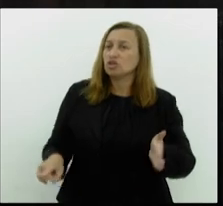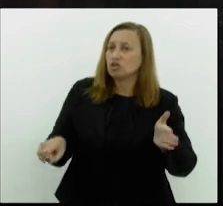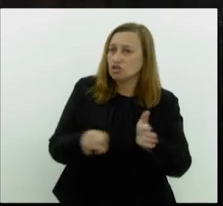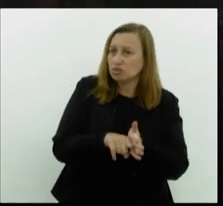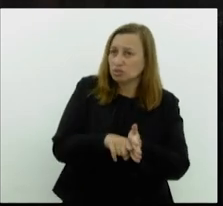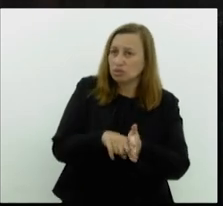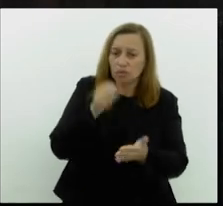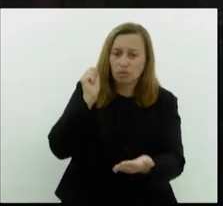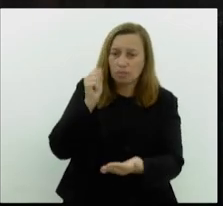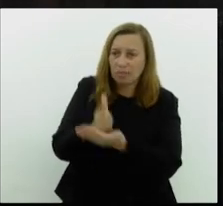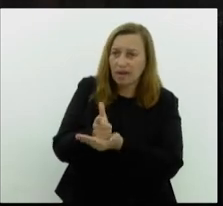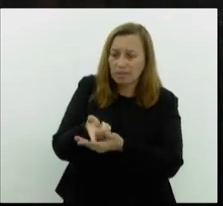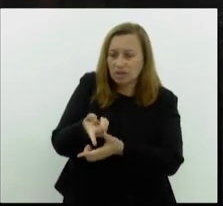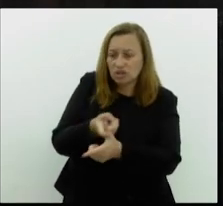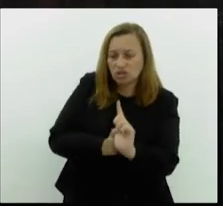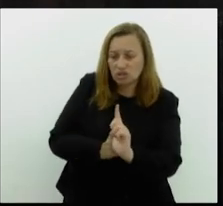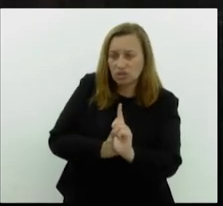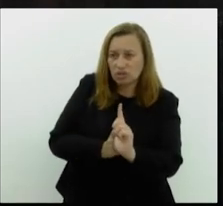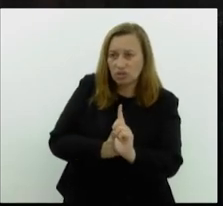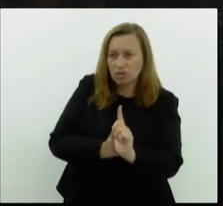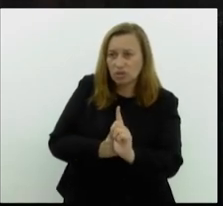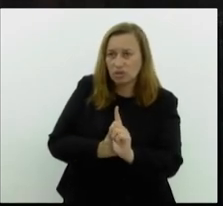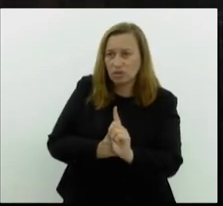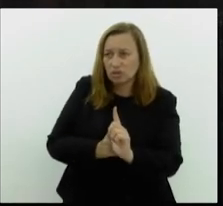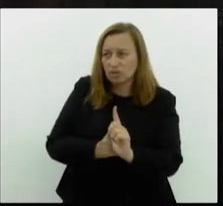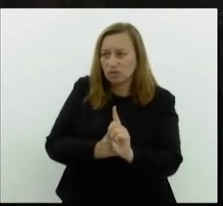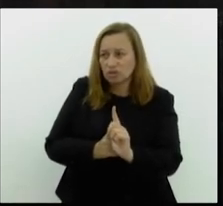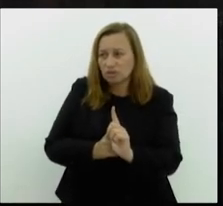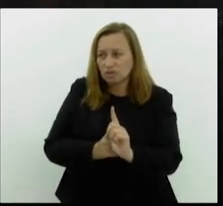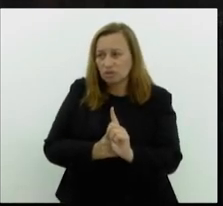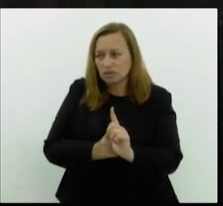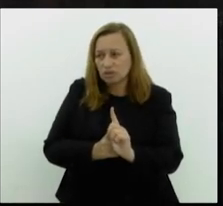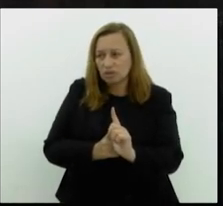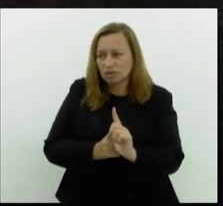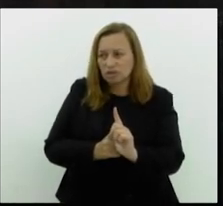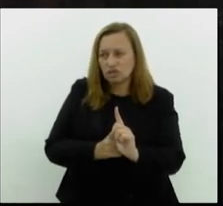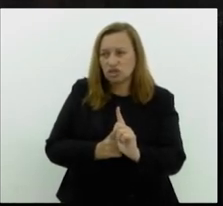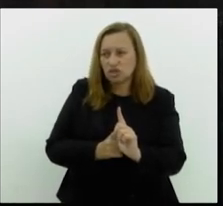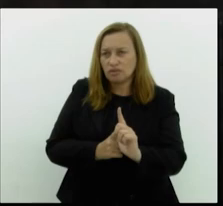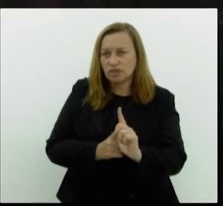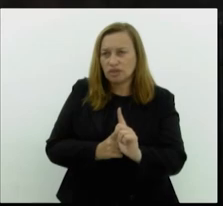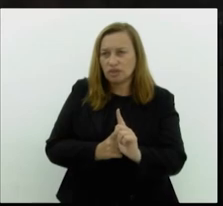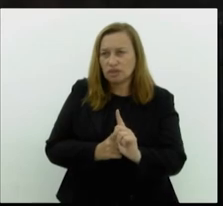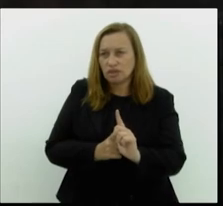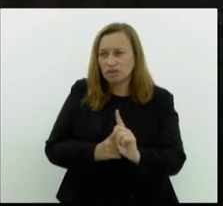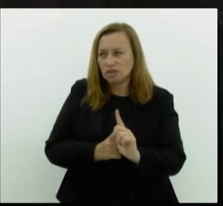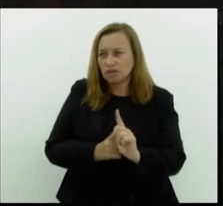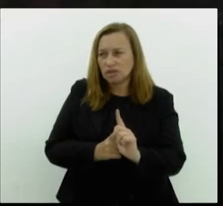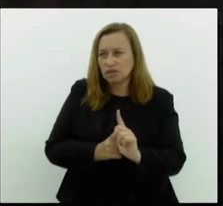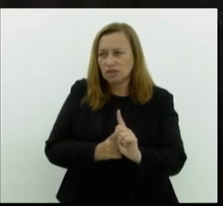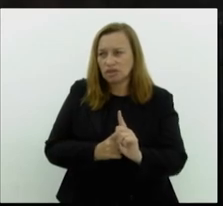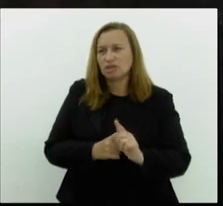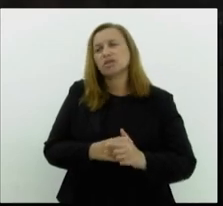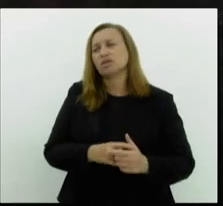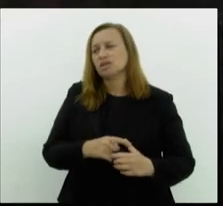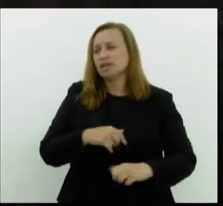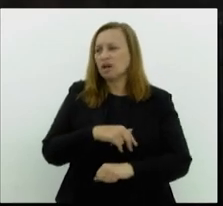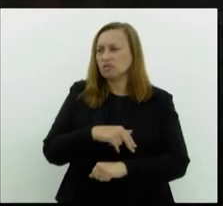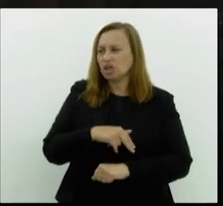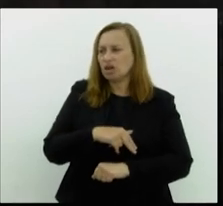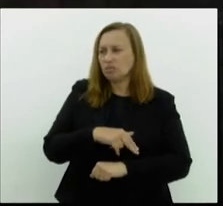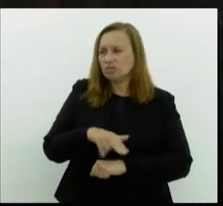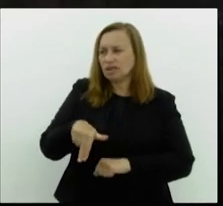Nacional, o nosso, se não tivesse eu que pagar ao Tesouro Nacional, o nosso déficit